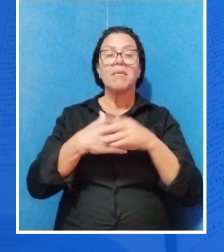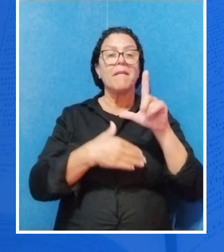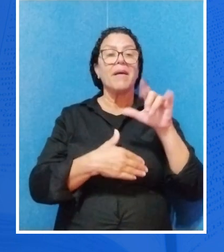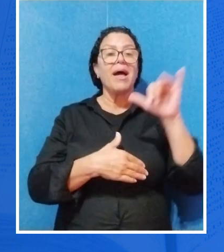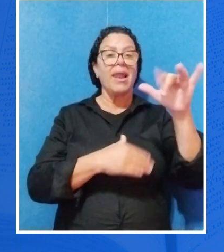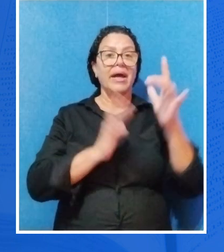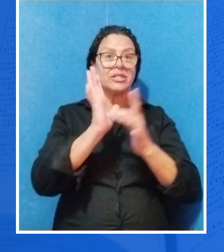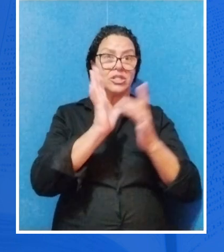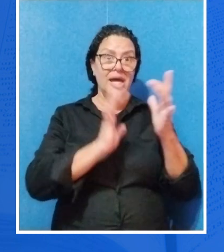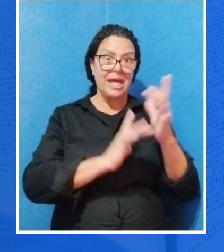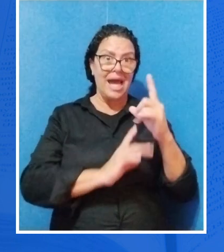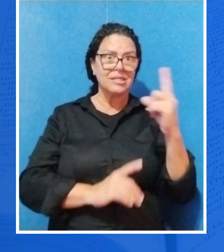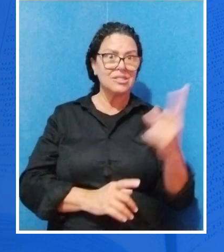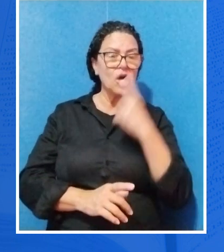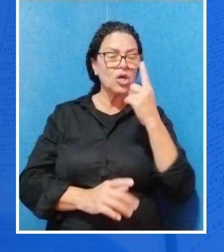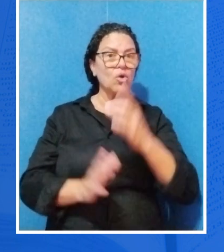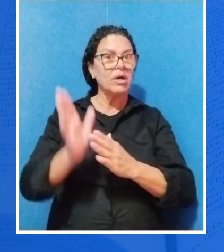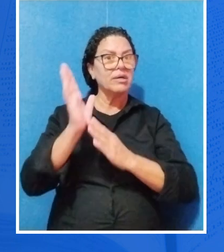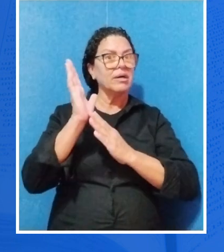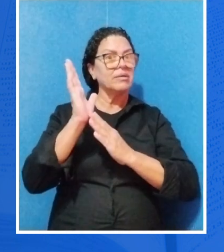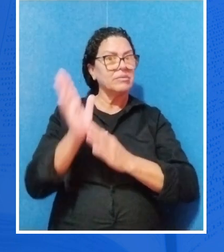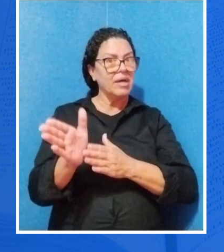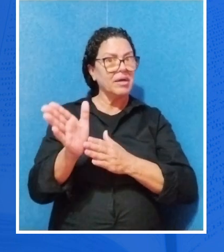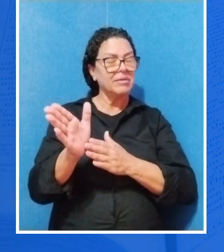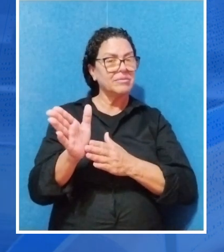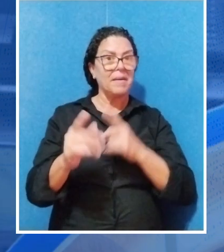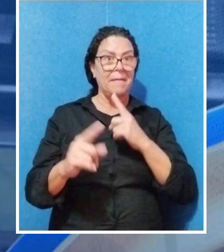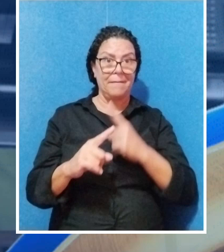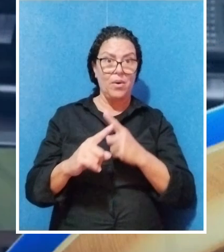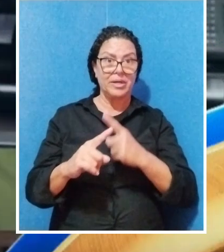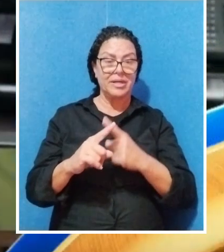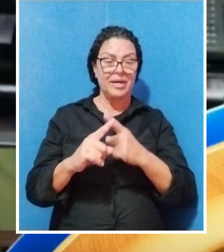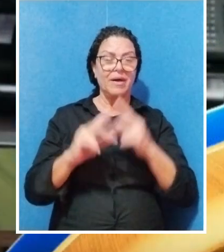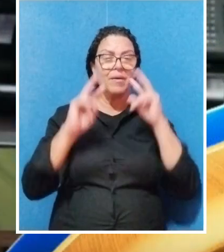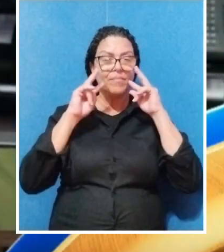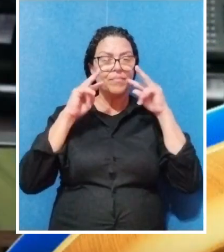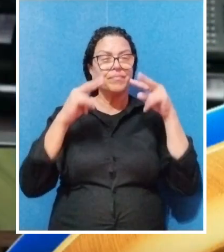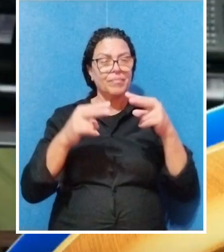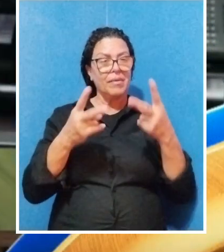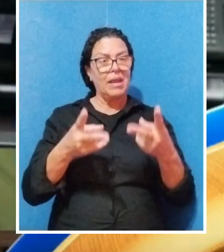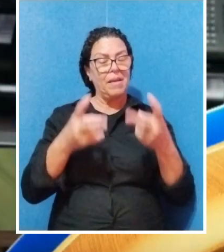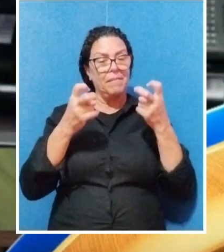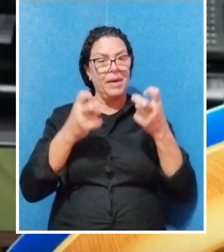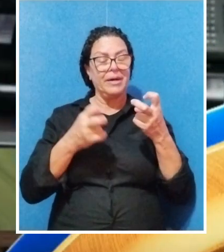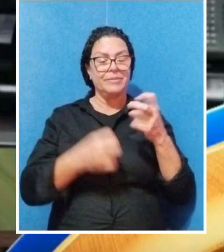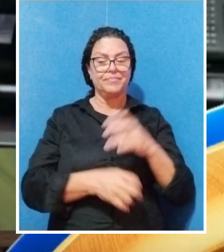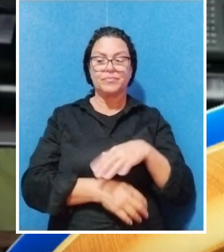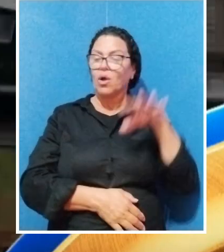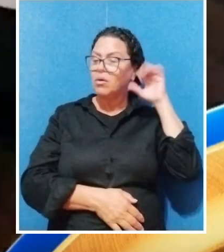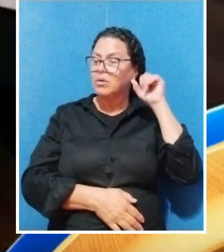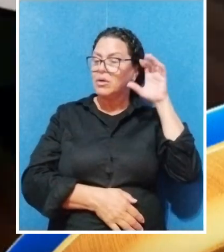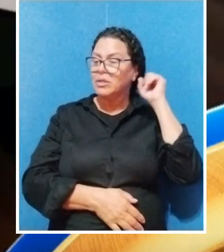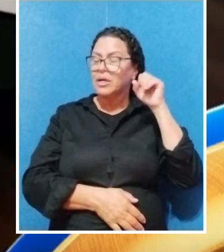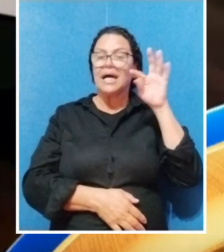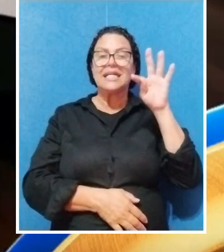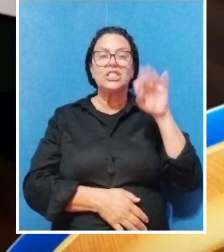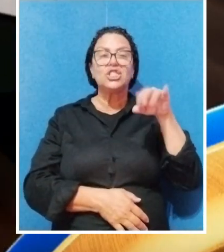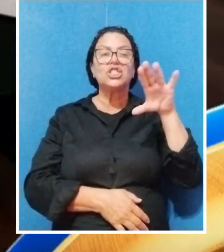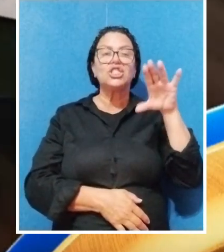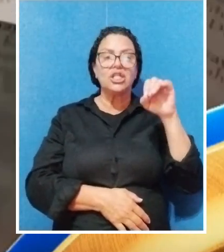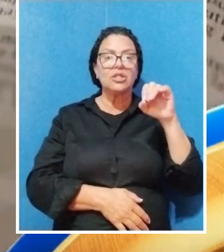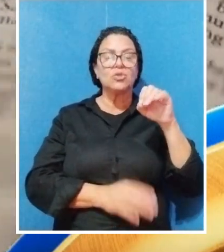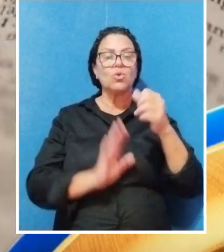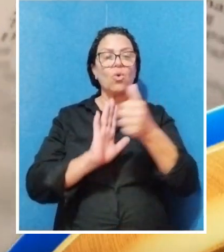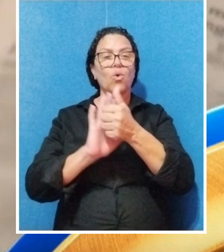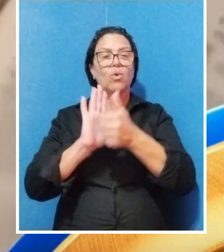cobertas pela lei de Cristo, se nós a seguirmos. Porque, vejam irmãos, ouçam Tito 1